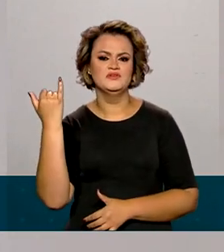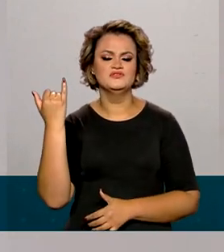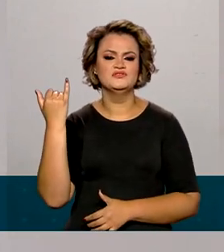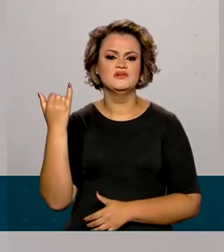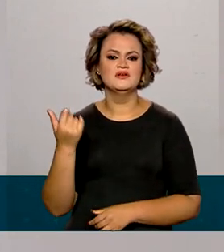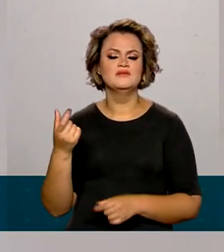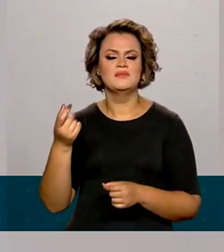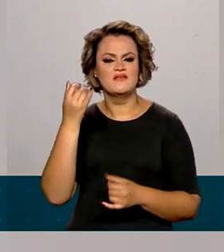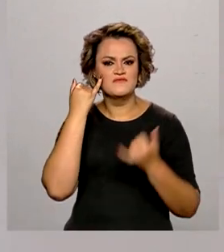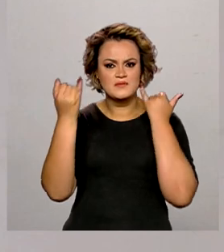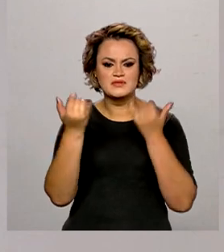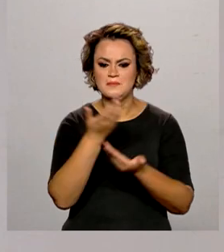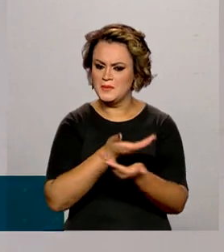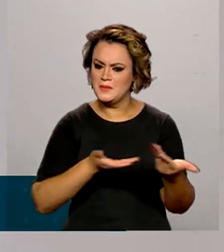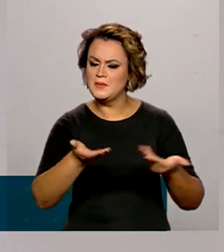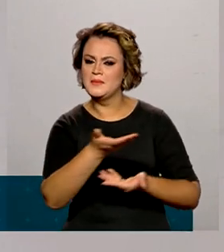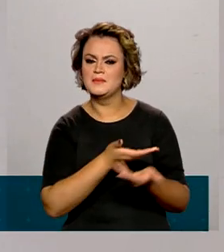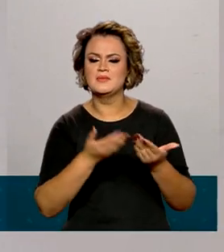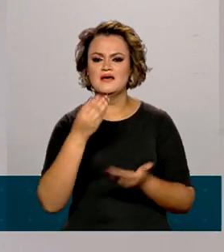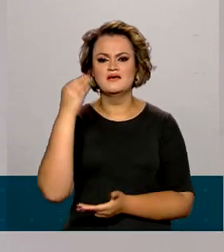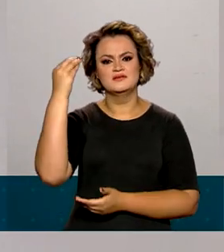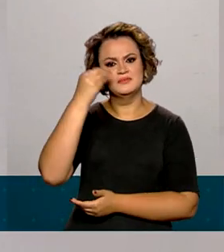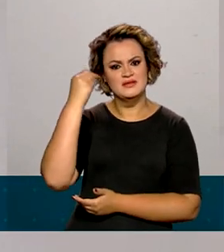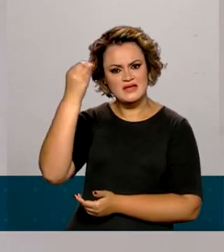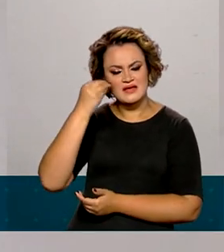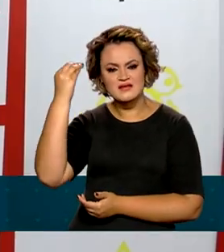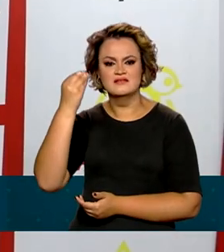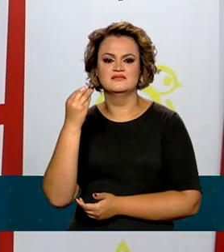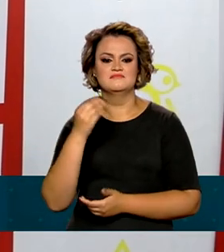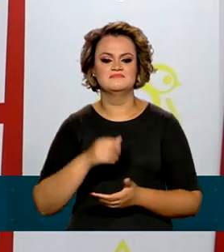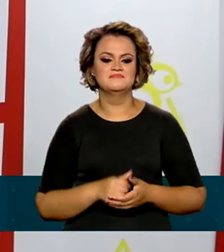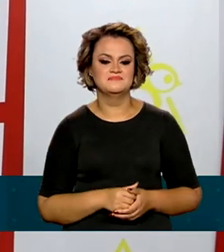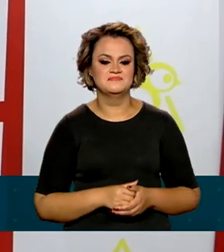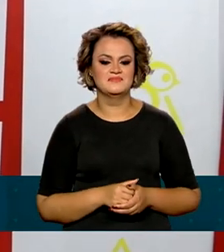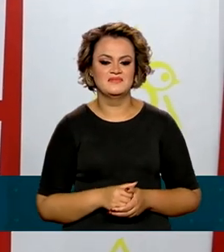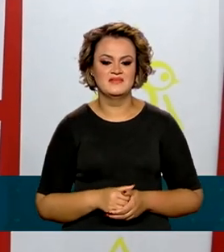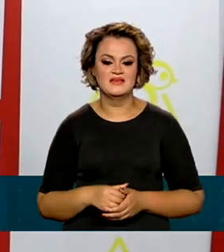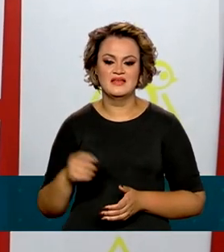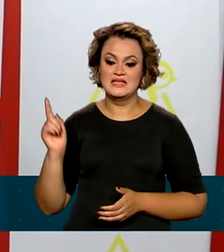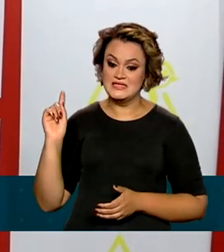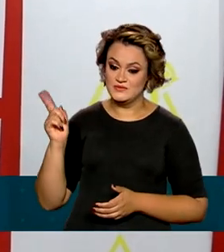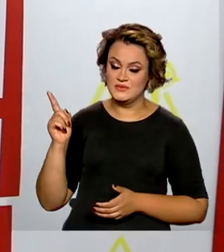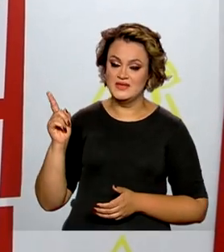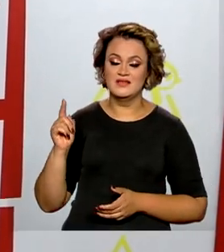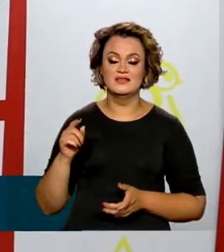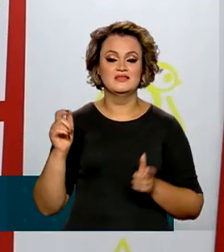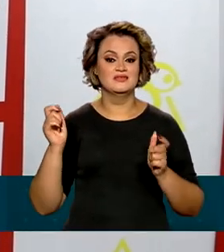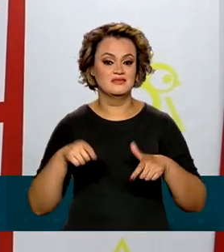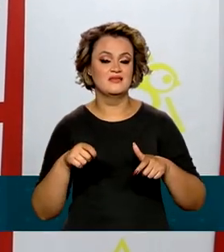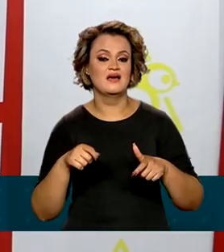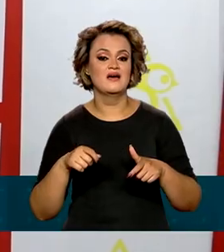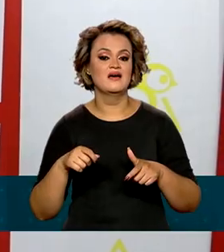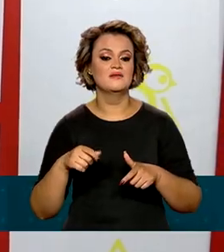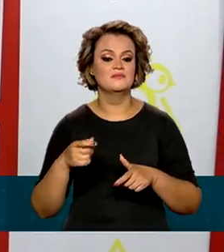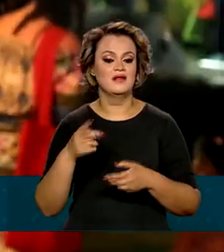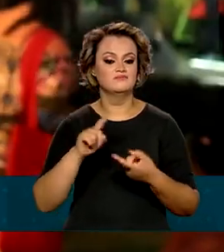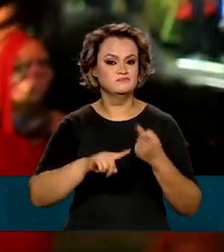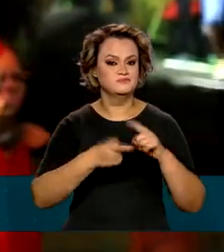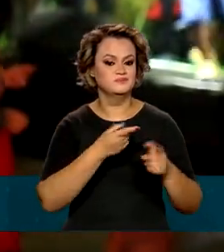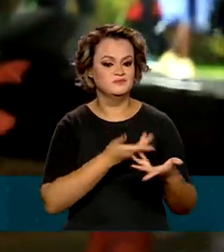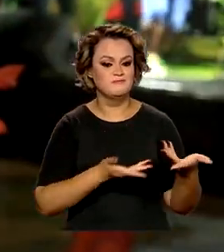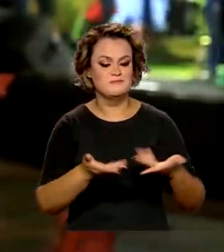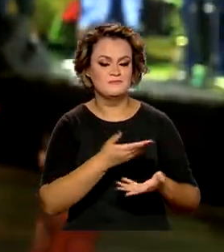troca de informações, de experiências, né? É um ambiente propício para que se faça negócio.